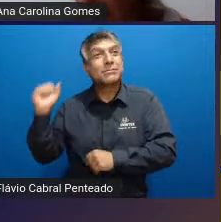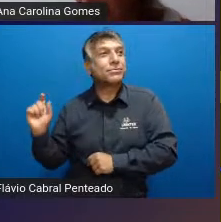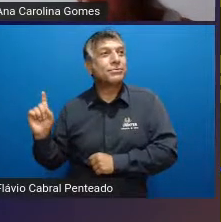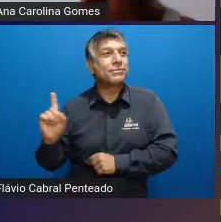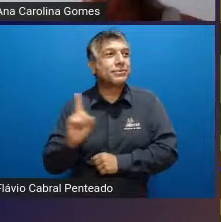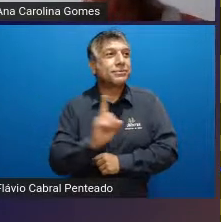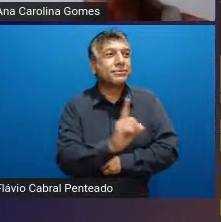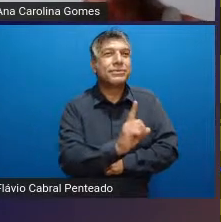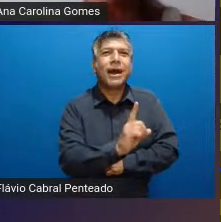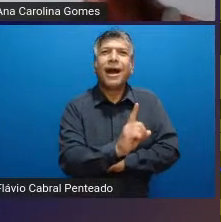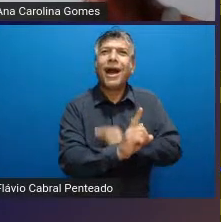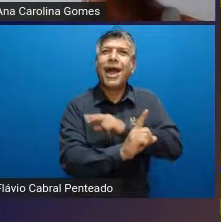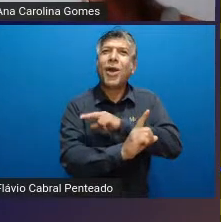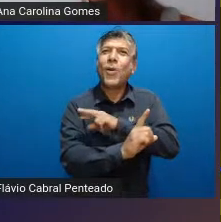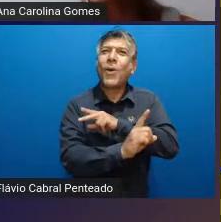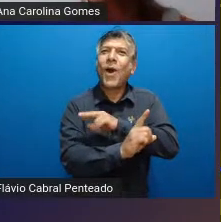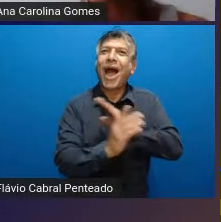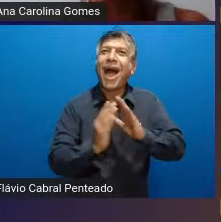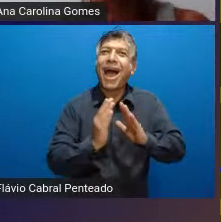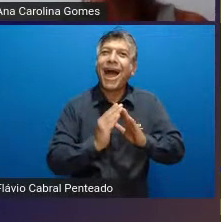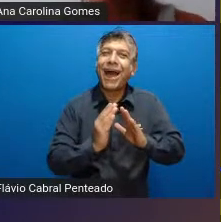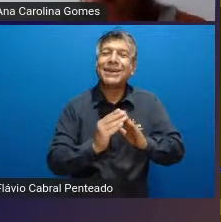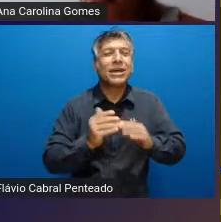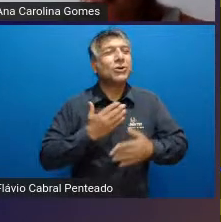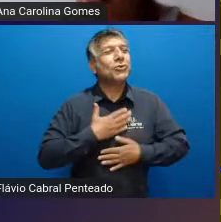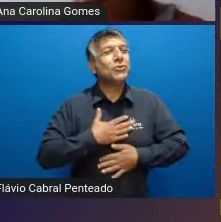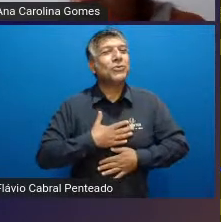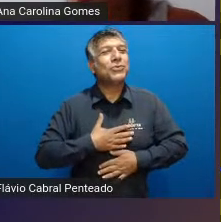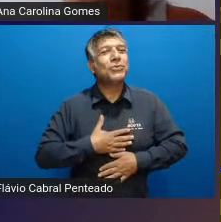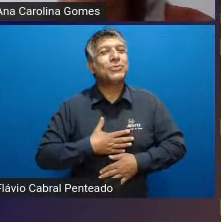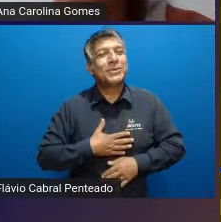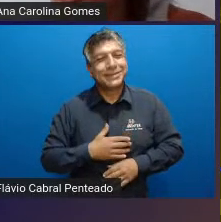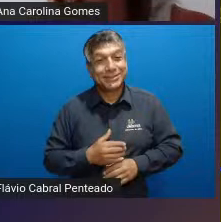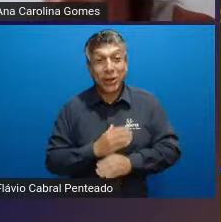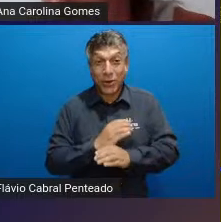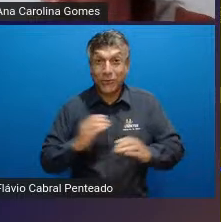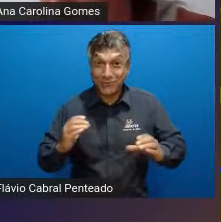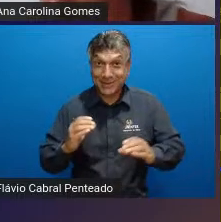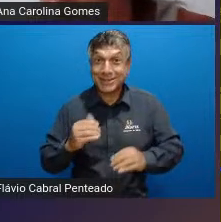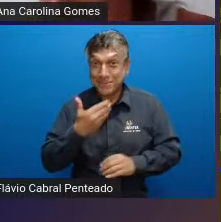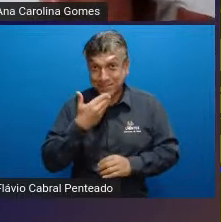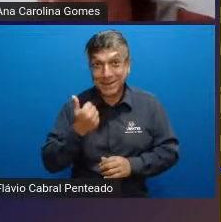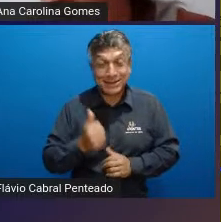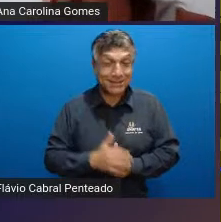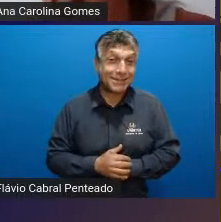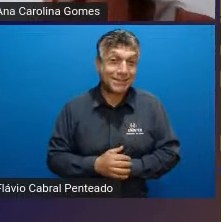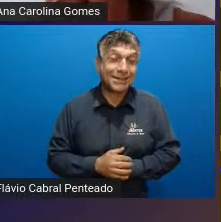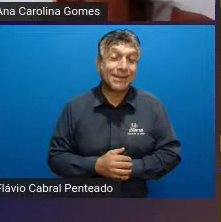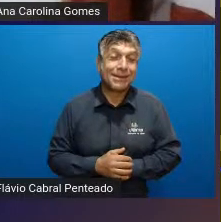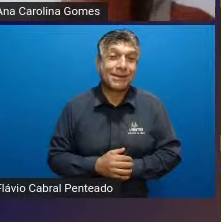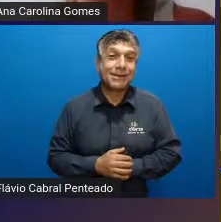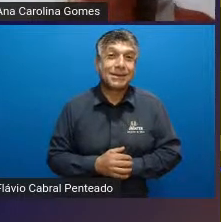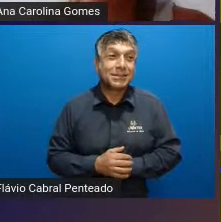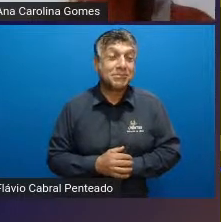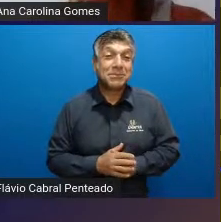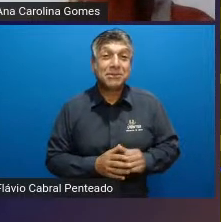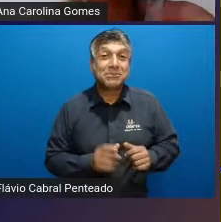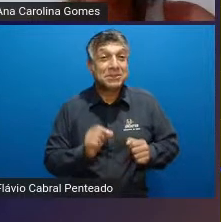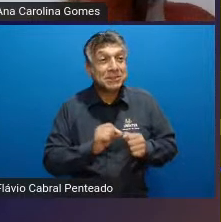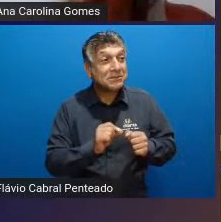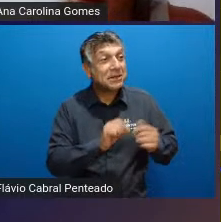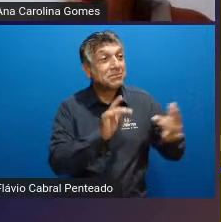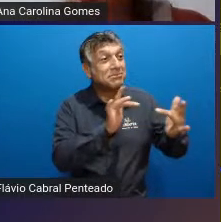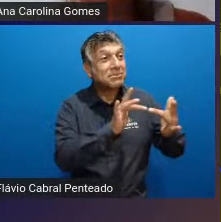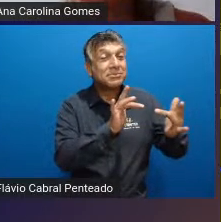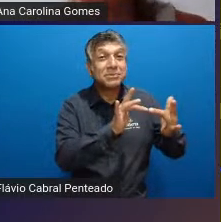os profissionais e aí ela já chega um pouco mais confiante até quando ela for fazer a atividade em contato com